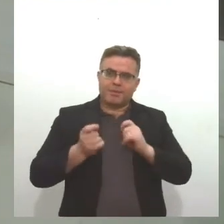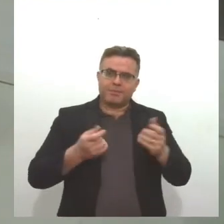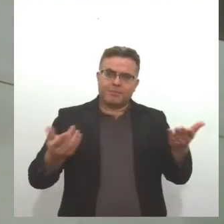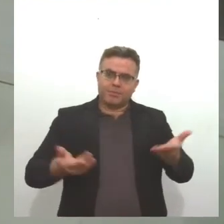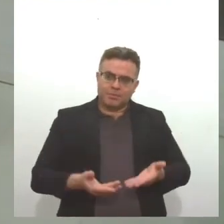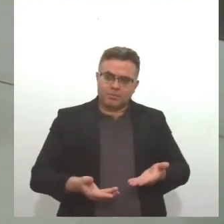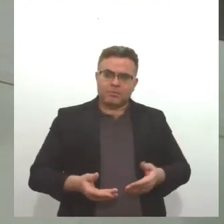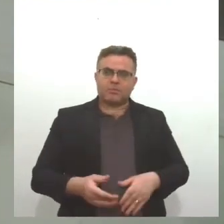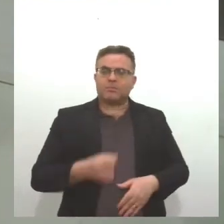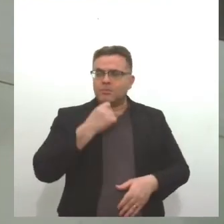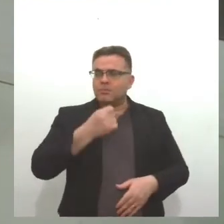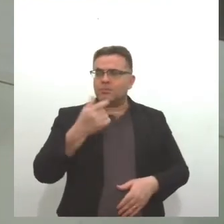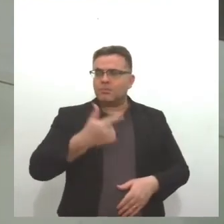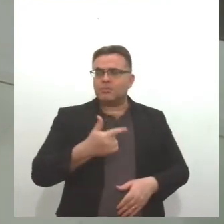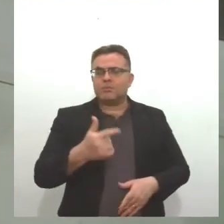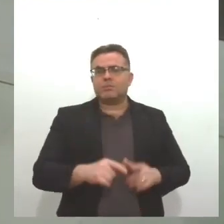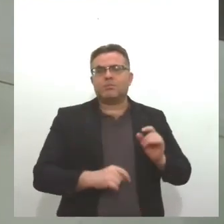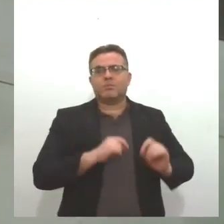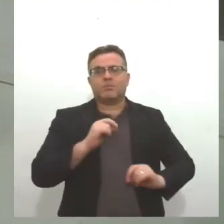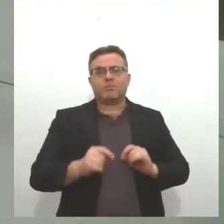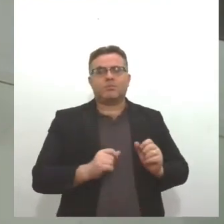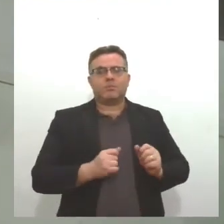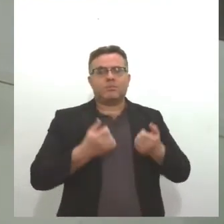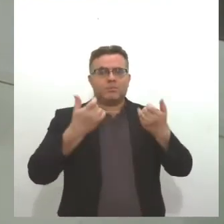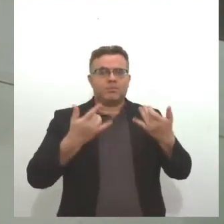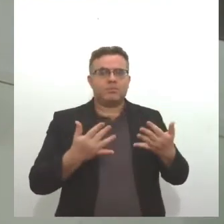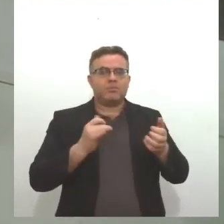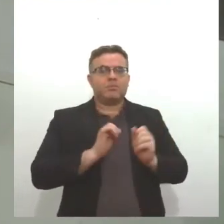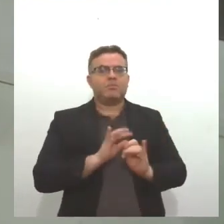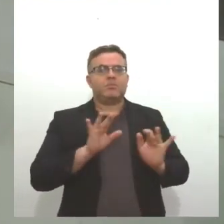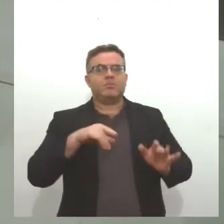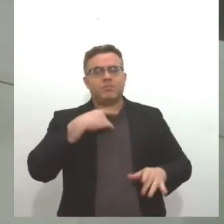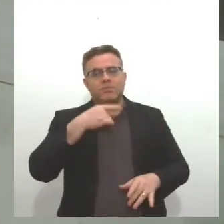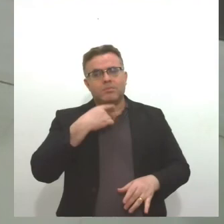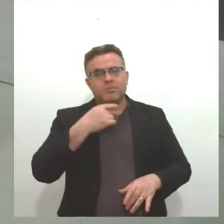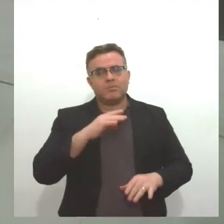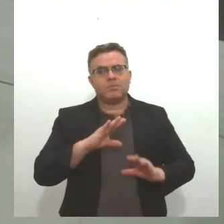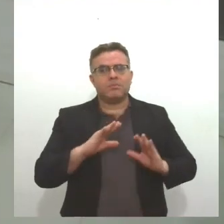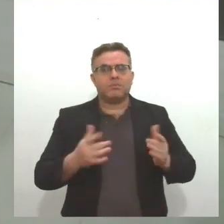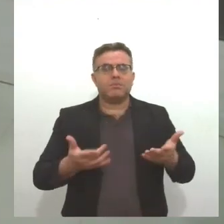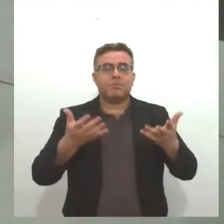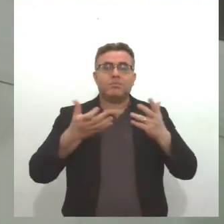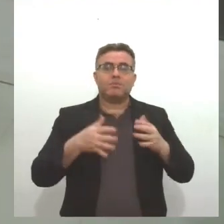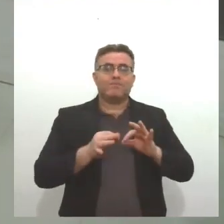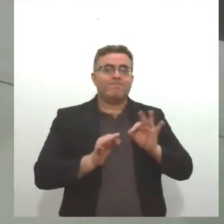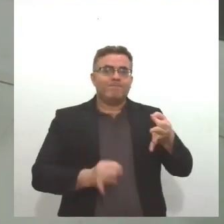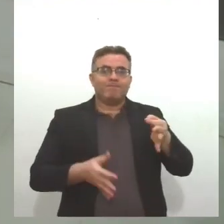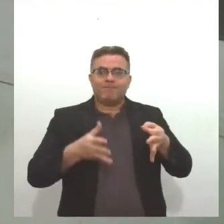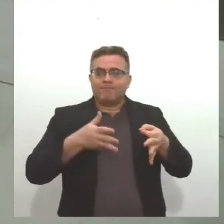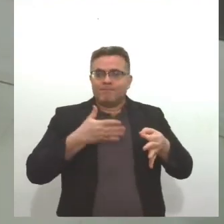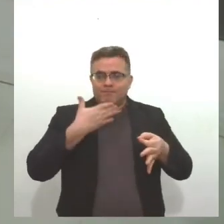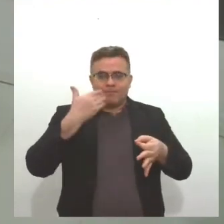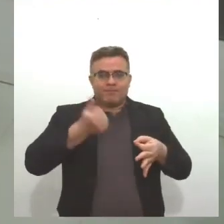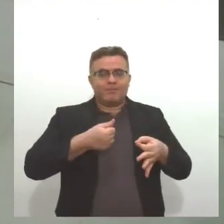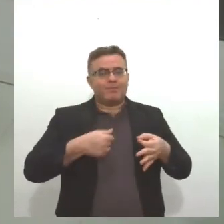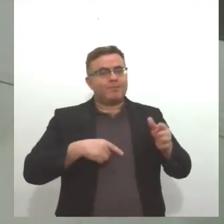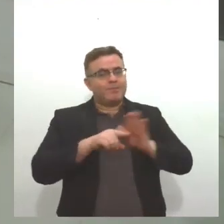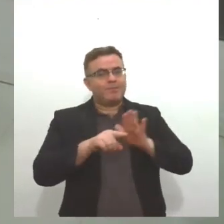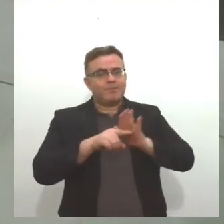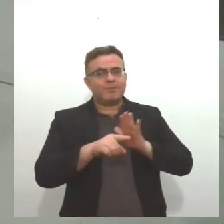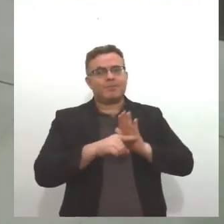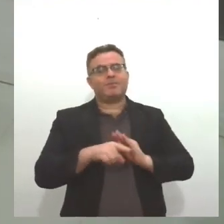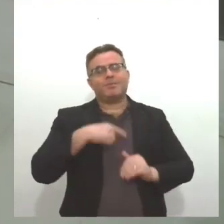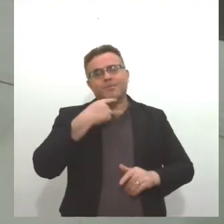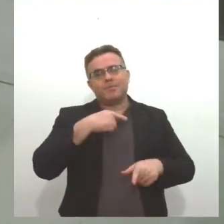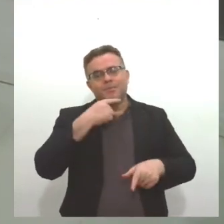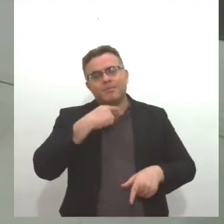Jornal da Lese 2ª edição, esclarecendo essas dúvidas. Lógico que a gente queria um tempo bem maior aqui no Jornal da Lese para que as pessoas entendessem